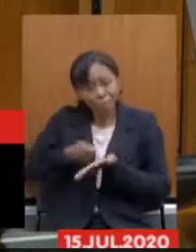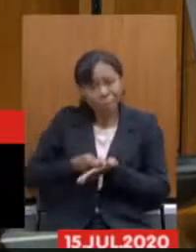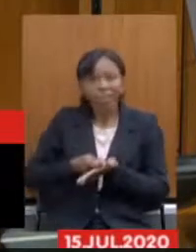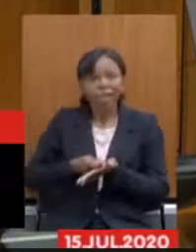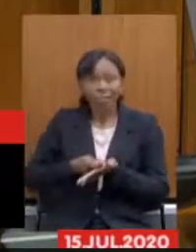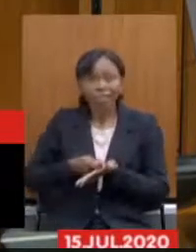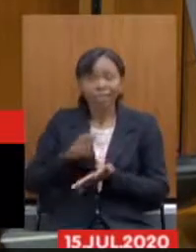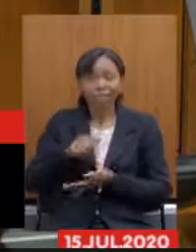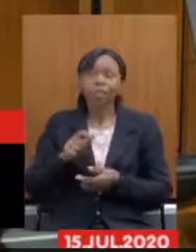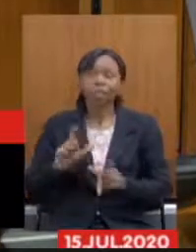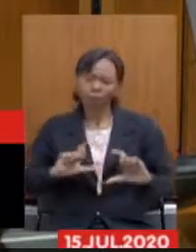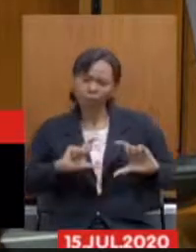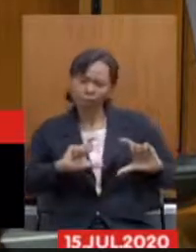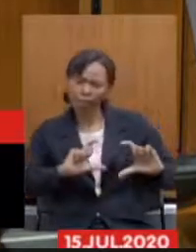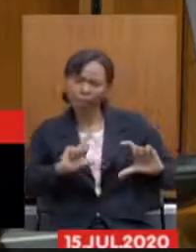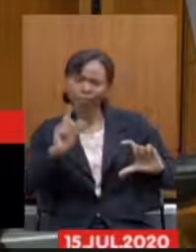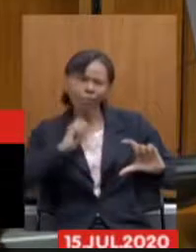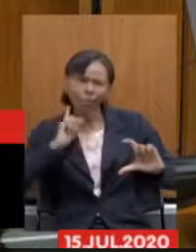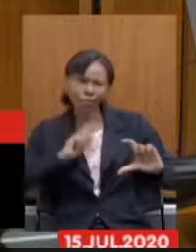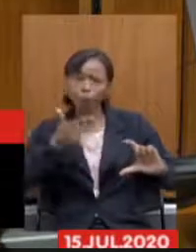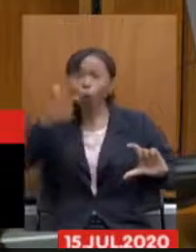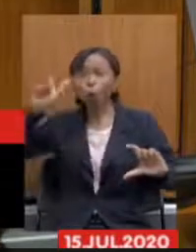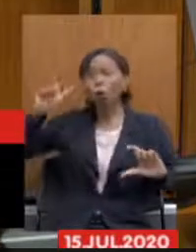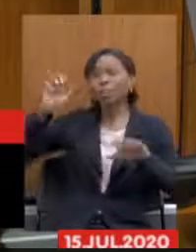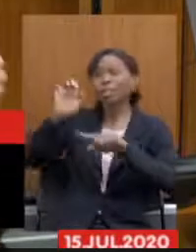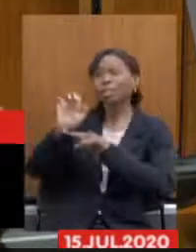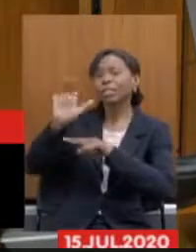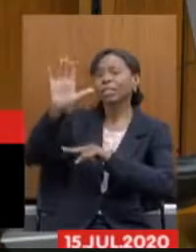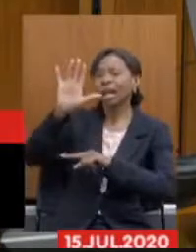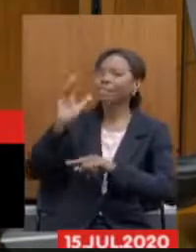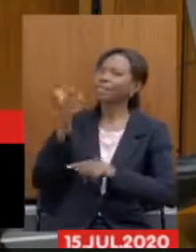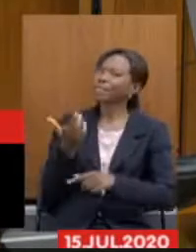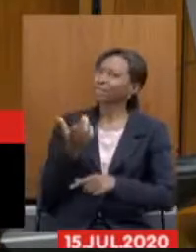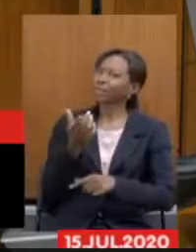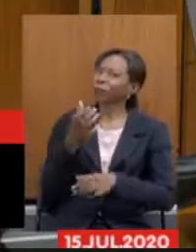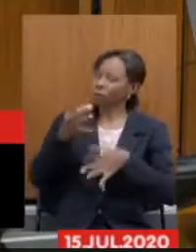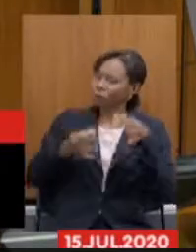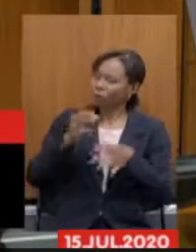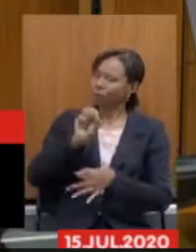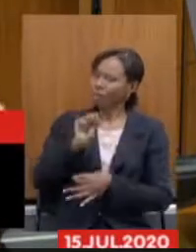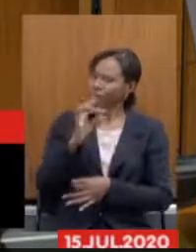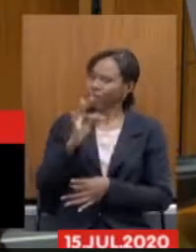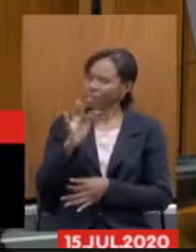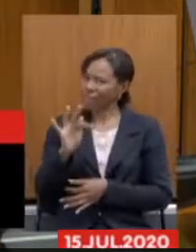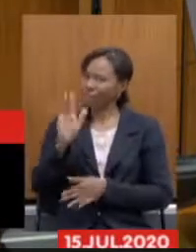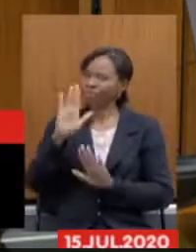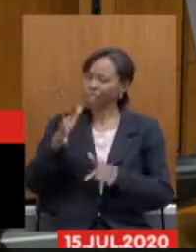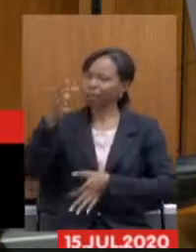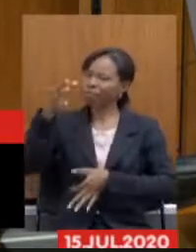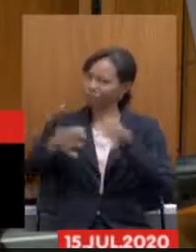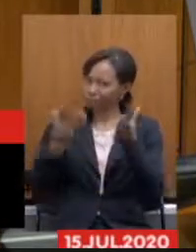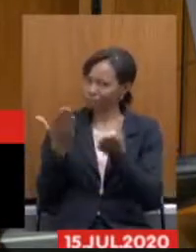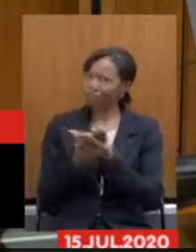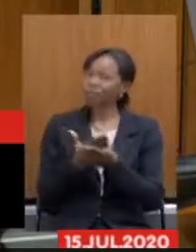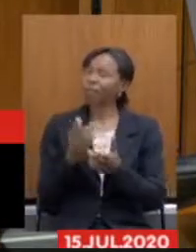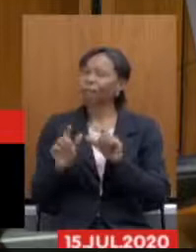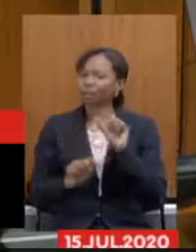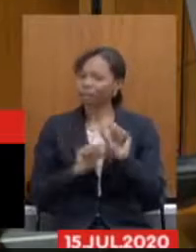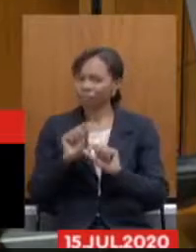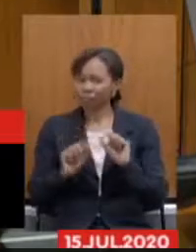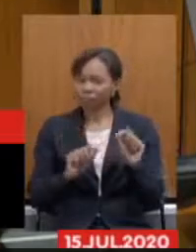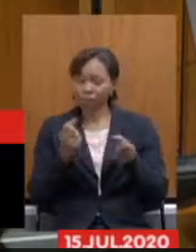placas de Minas Gerais estão em outros estados isso vai acabar porque o STF já está julgando aí que o IPVA é aplicado aonde o carro roda